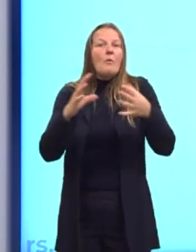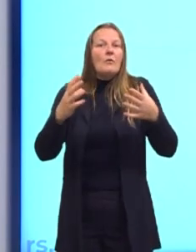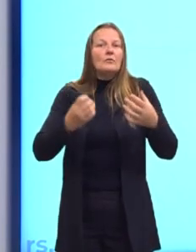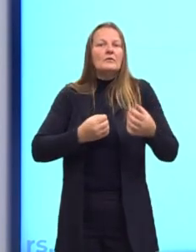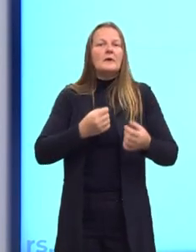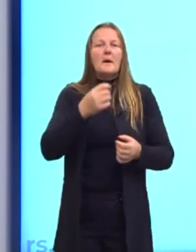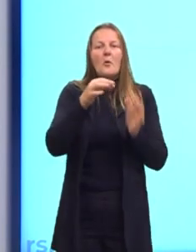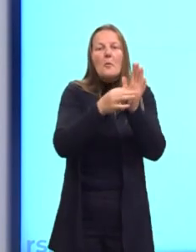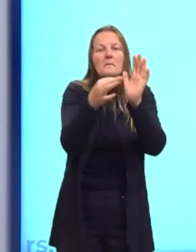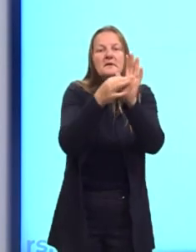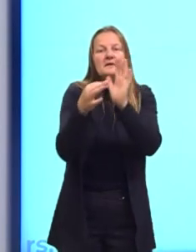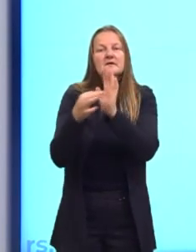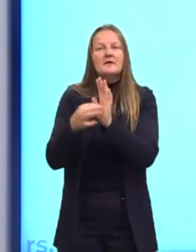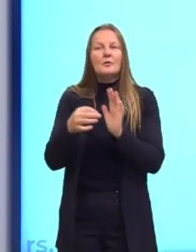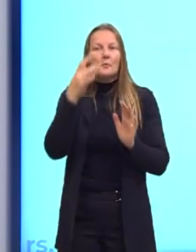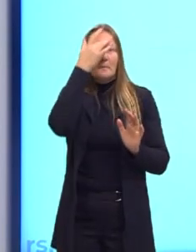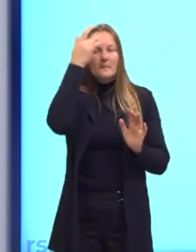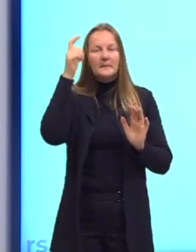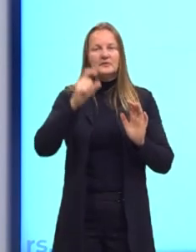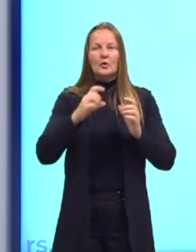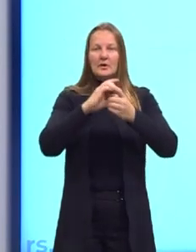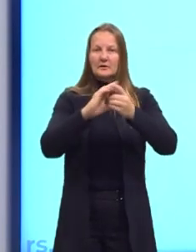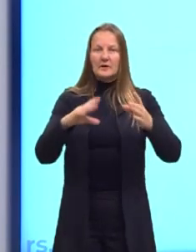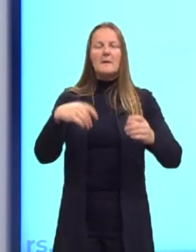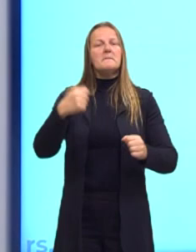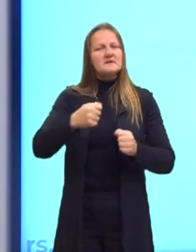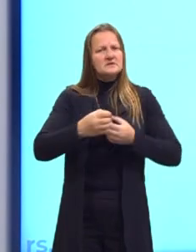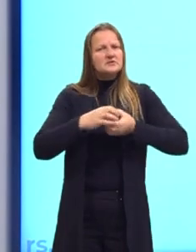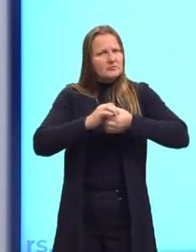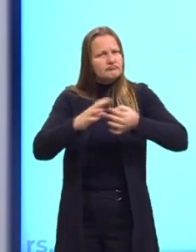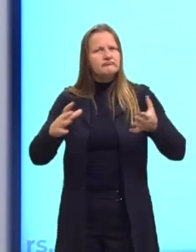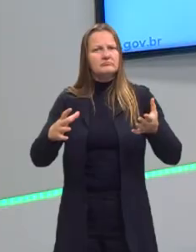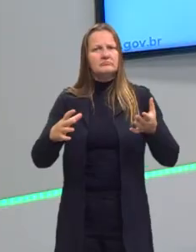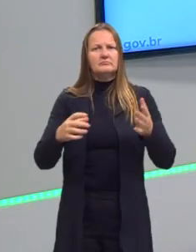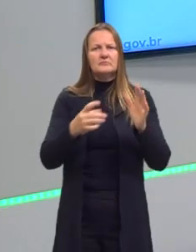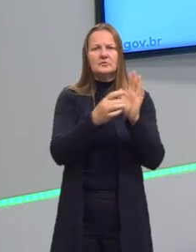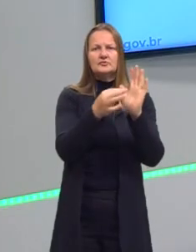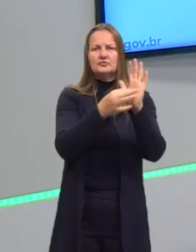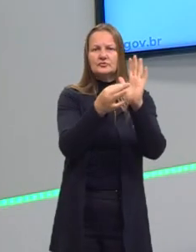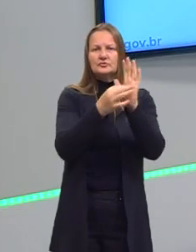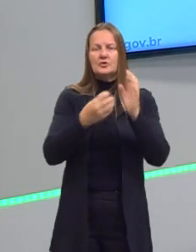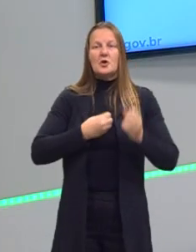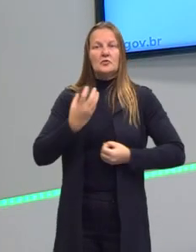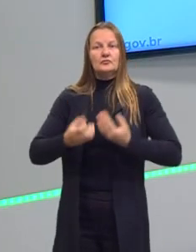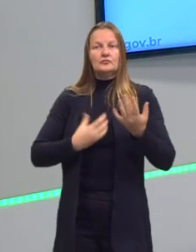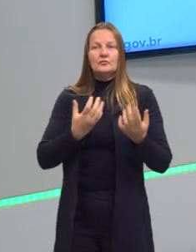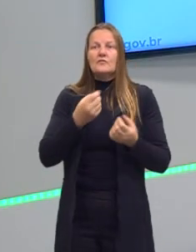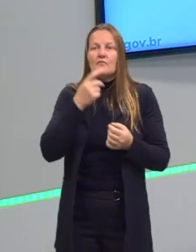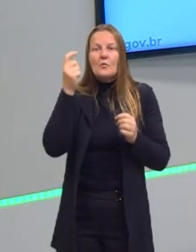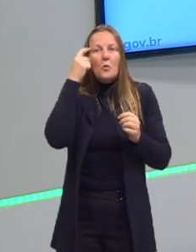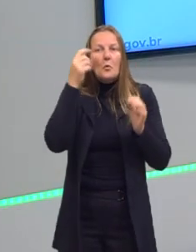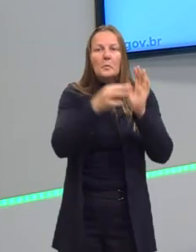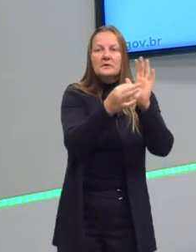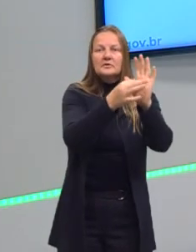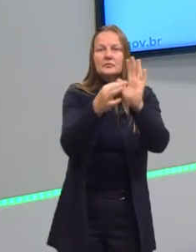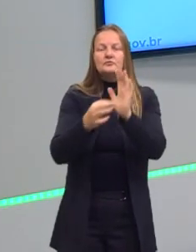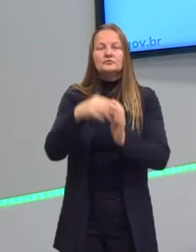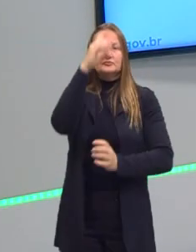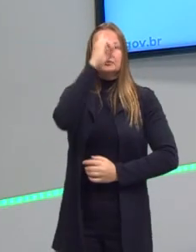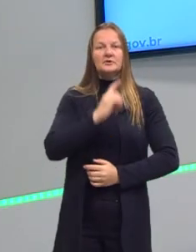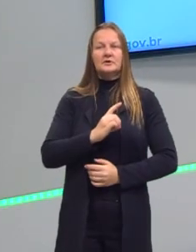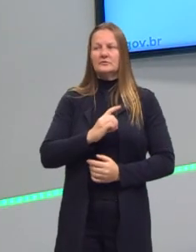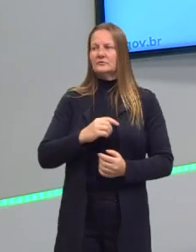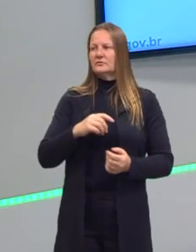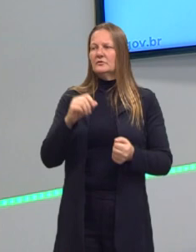que na democracia, é preciso democracia, ele defendia a democracia, mas que as pessoas continuassem tendo direito de voz.